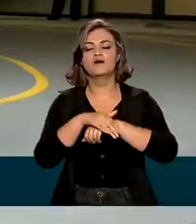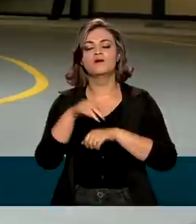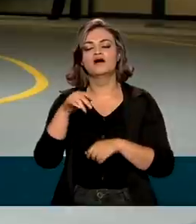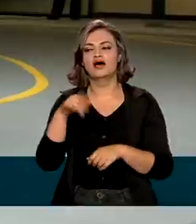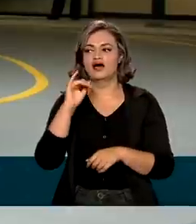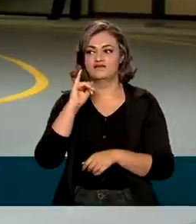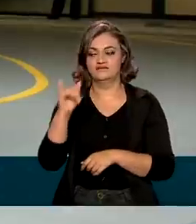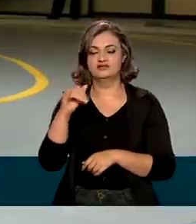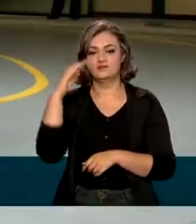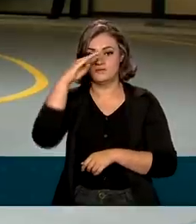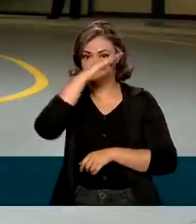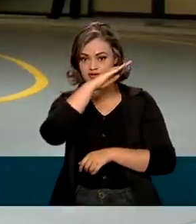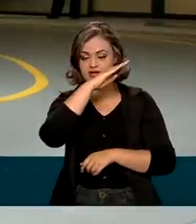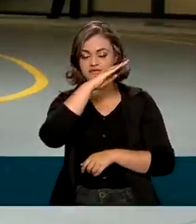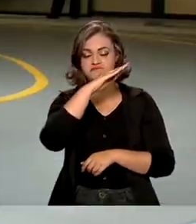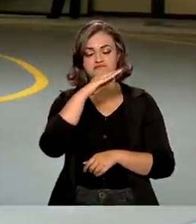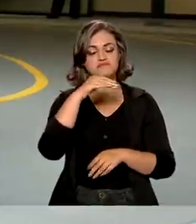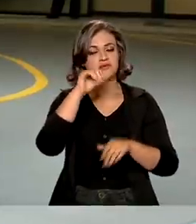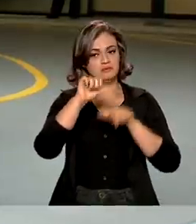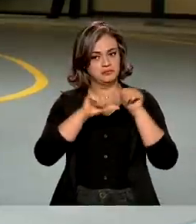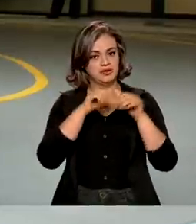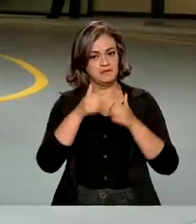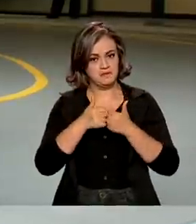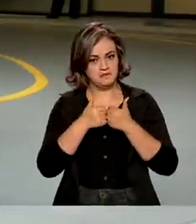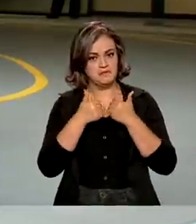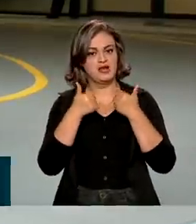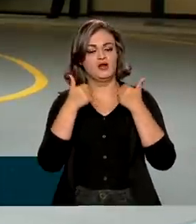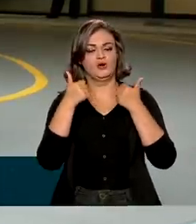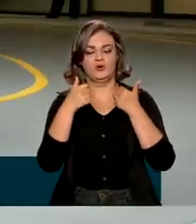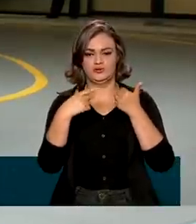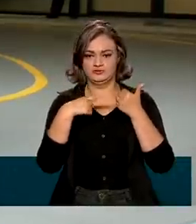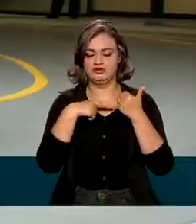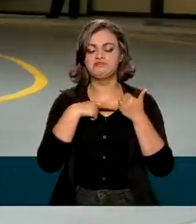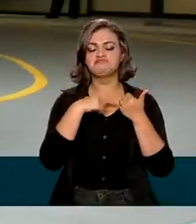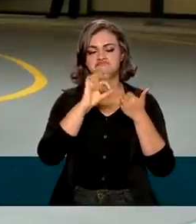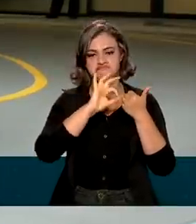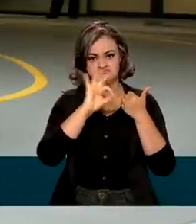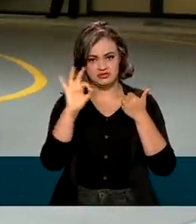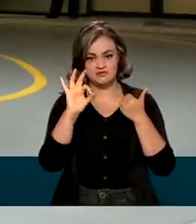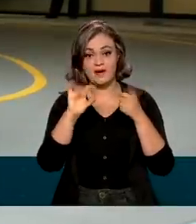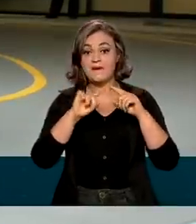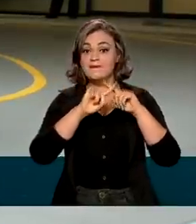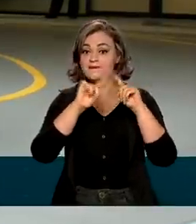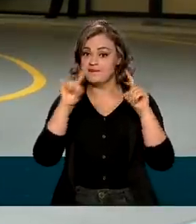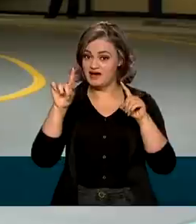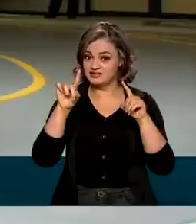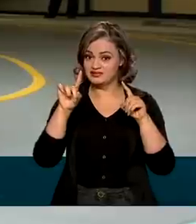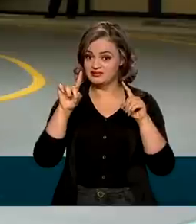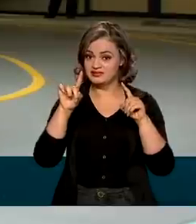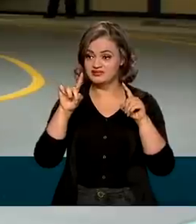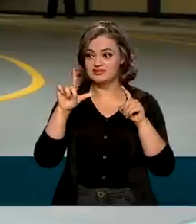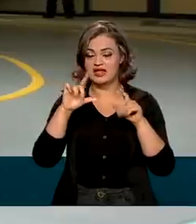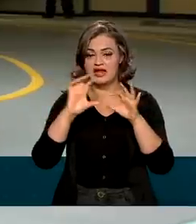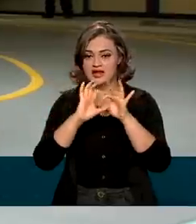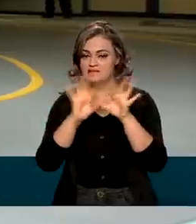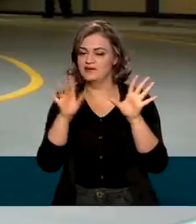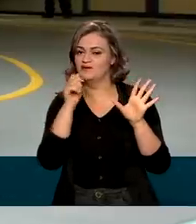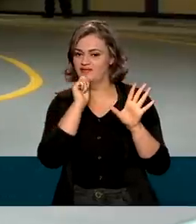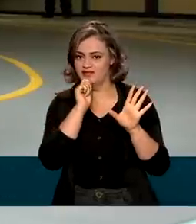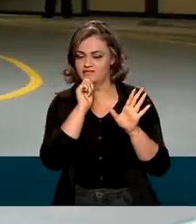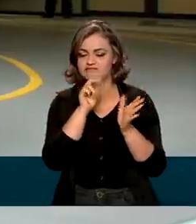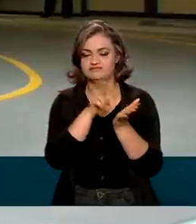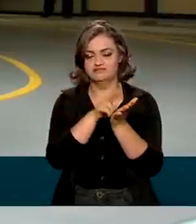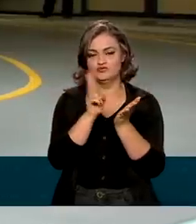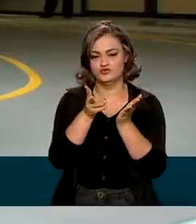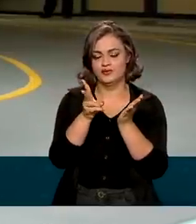presidente Jair Bolsonaro apresentou evolução clínica satisfatória, mas ainda também não há previsão de alta. Os